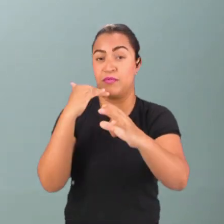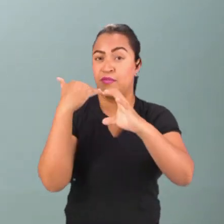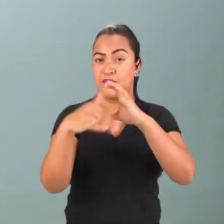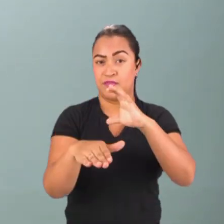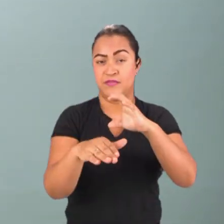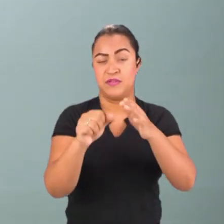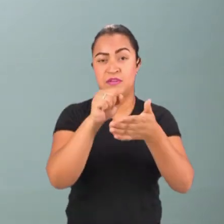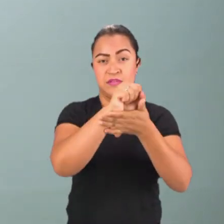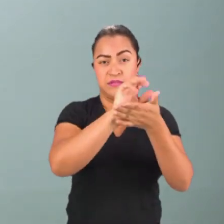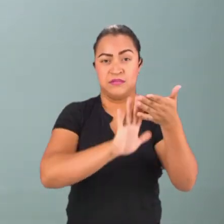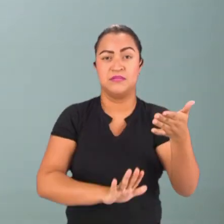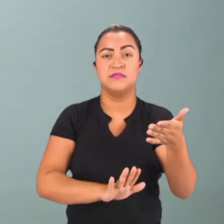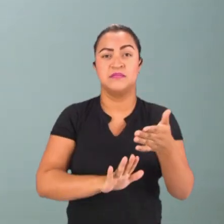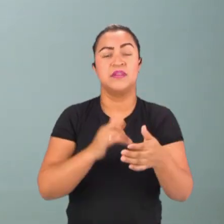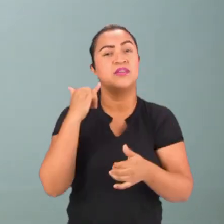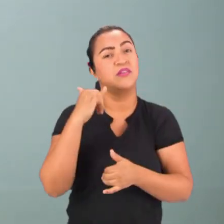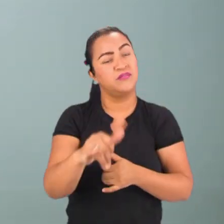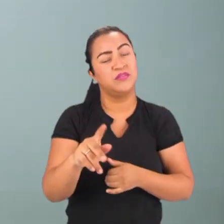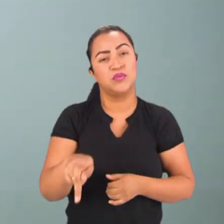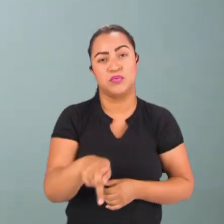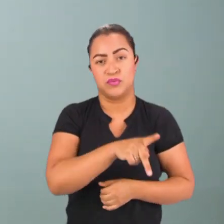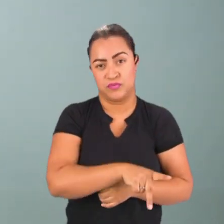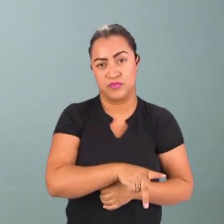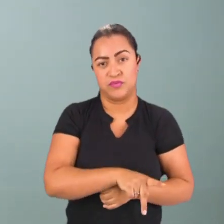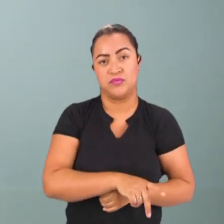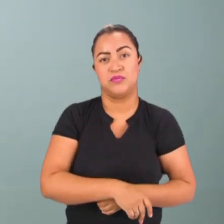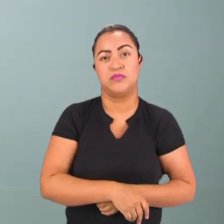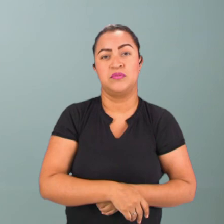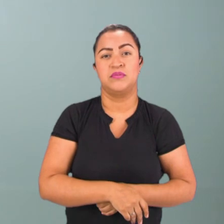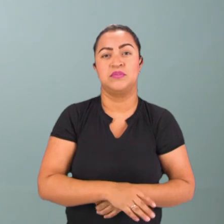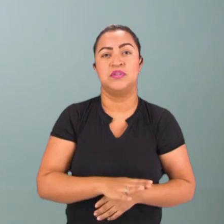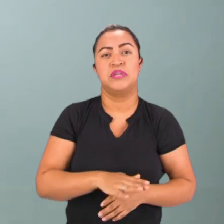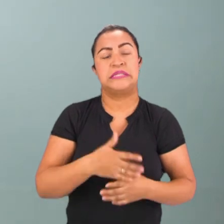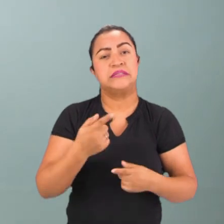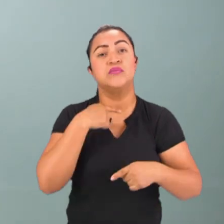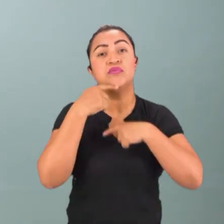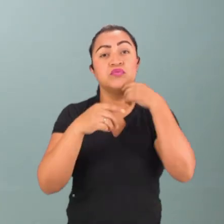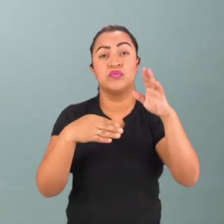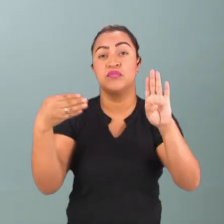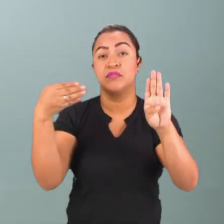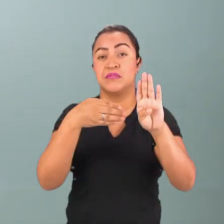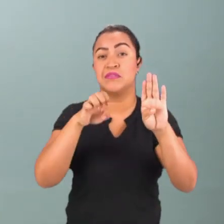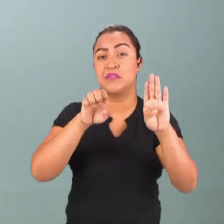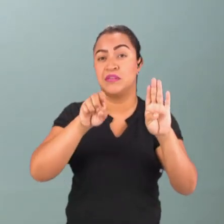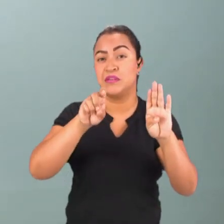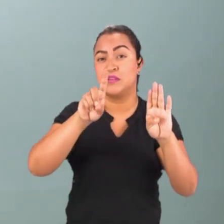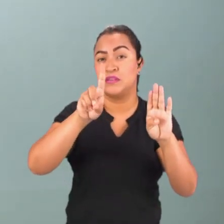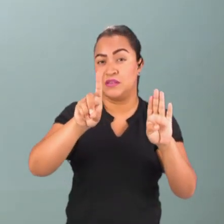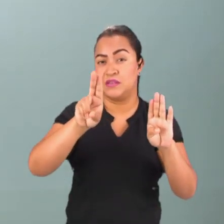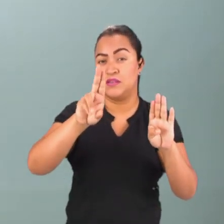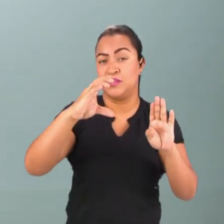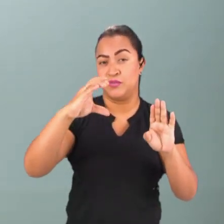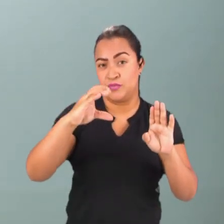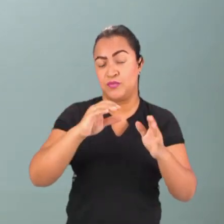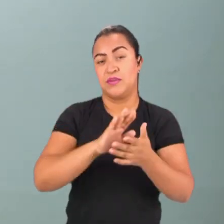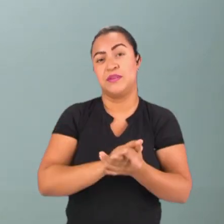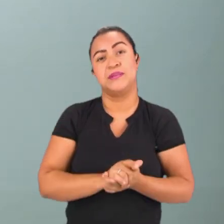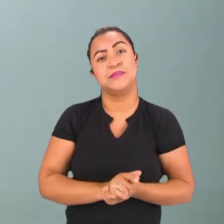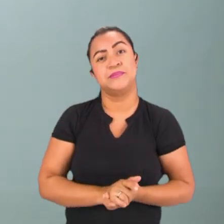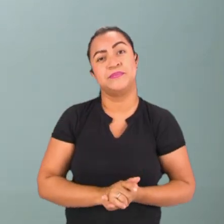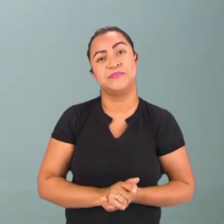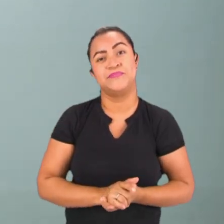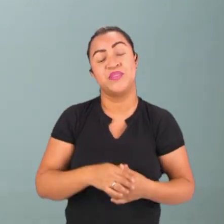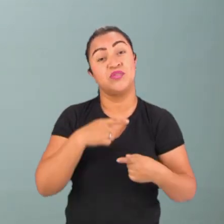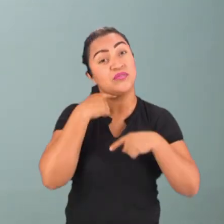atividades, comunicar-se com professores e colegas. Qualquer dúvida, vocês entram na plataforma Eduque, da Secretaria da Educação,